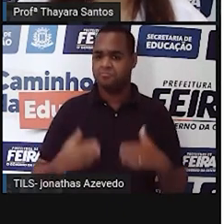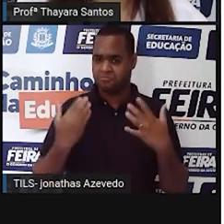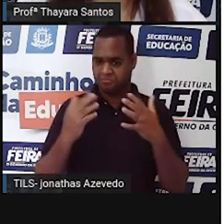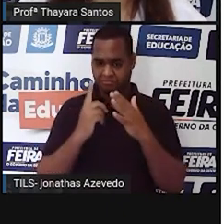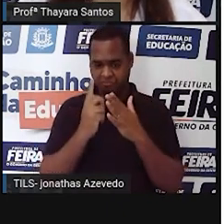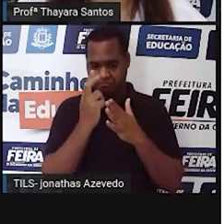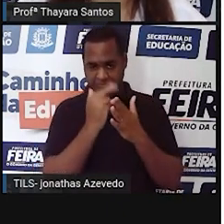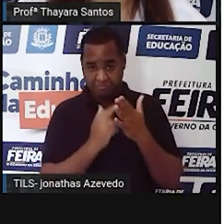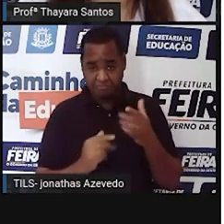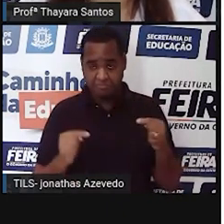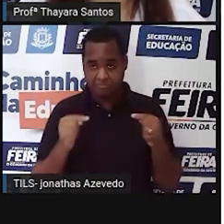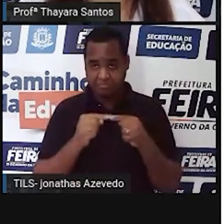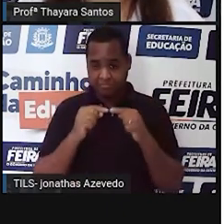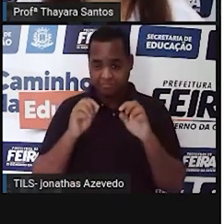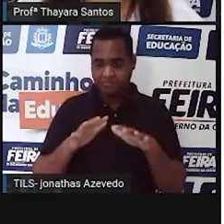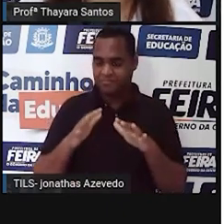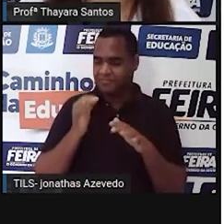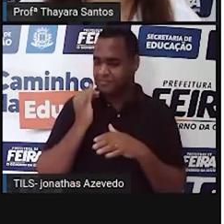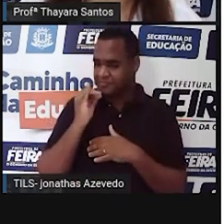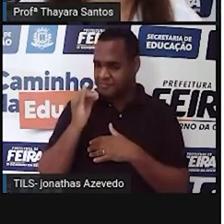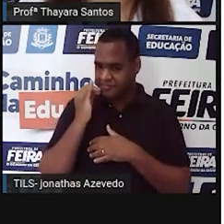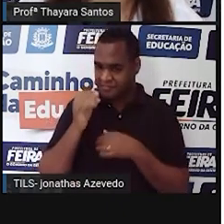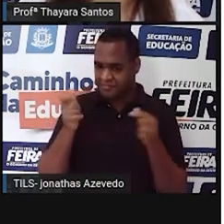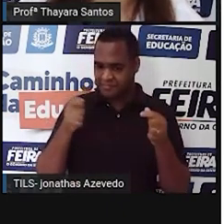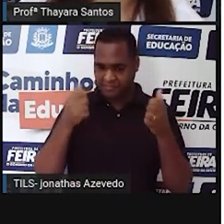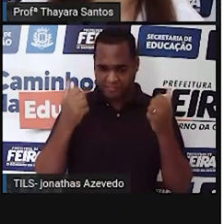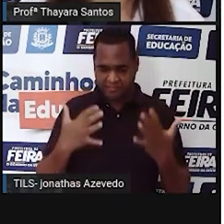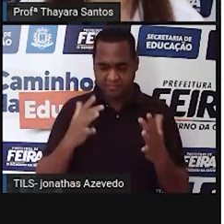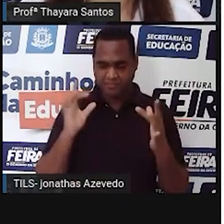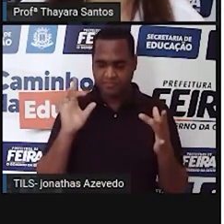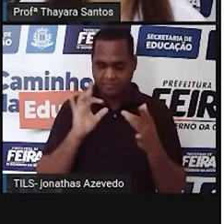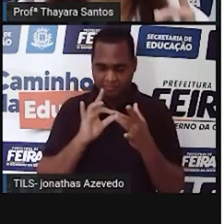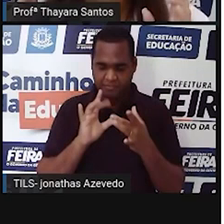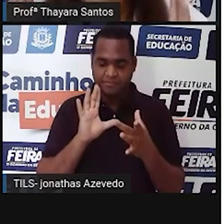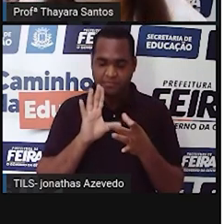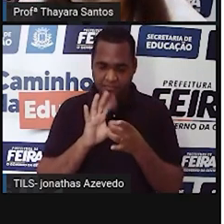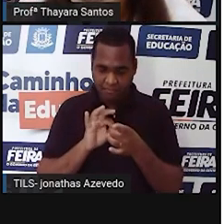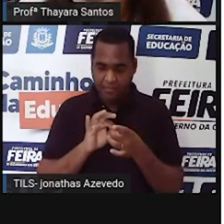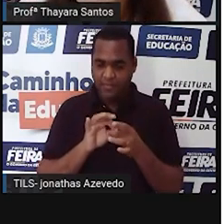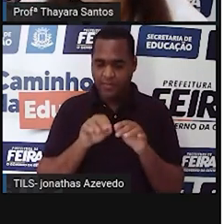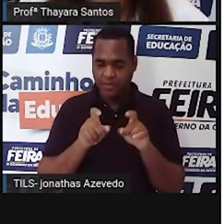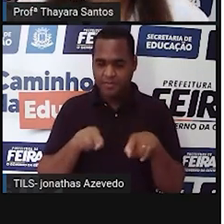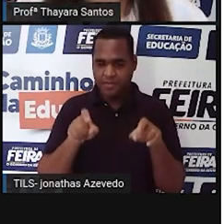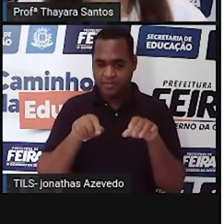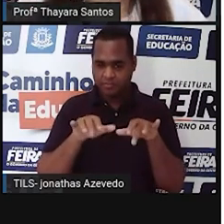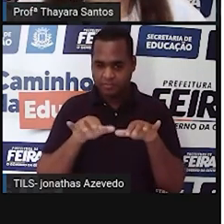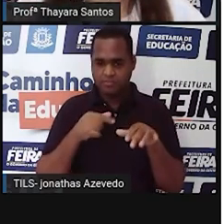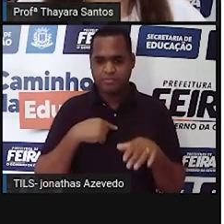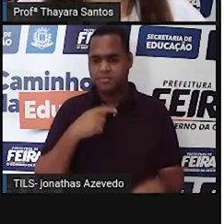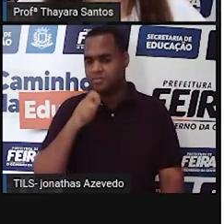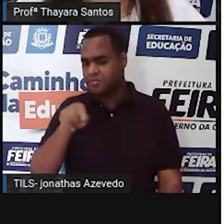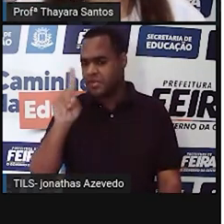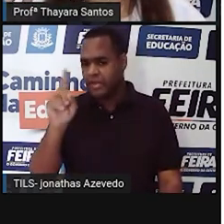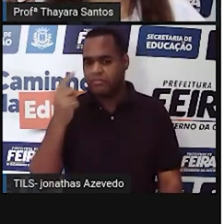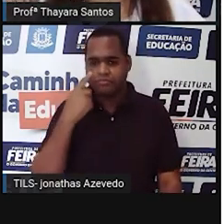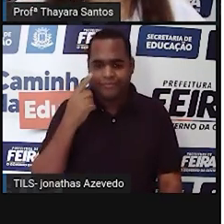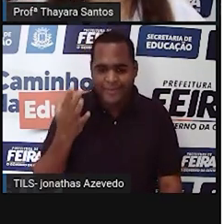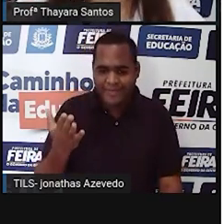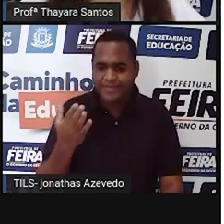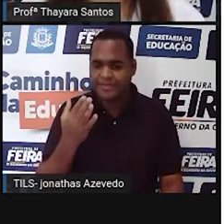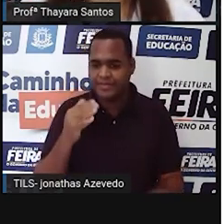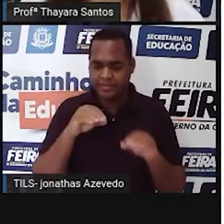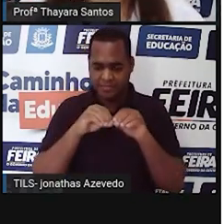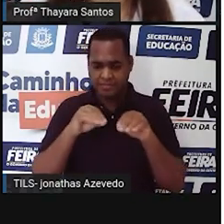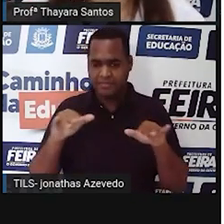além disso, o microscópio eletrônico, geralmente, ele está conectado no computador. A gente não precisa ficar olhando ali nas oculares. Ele já